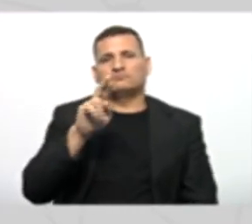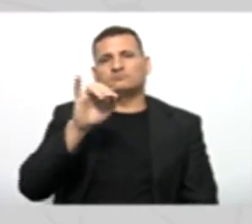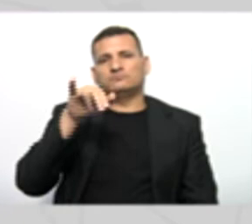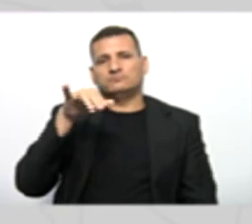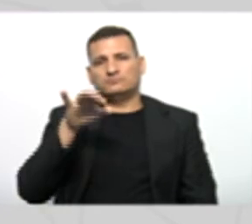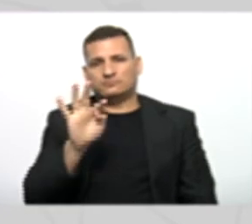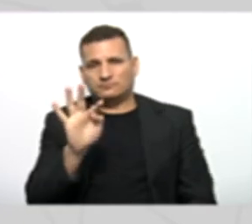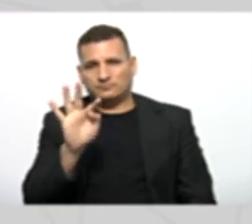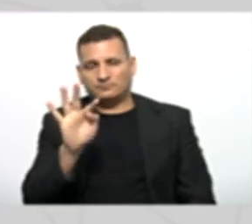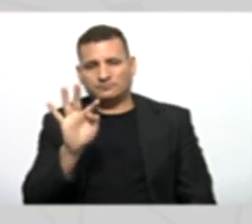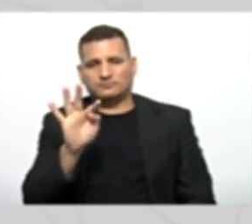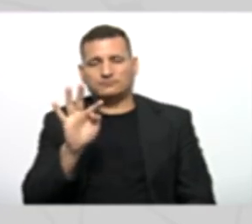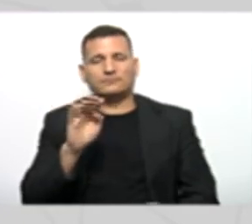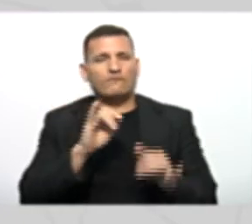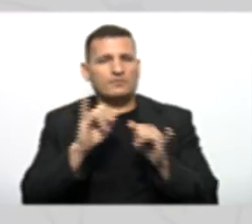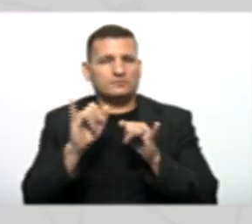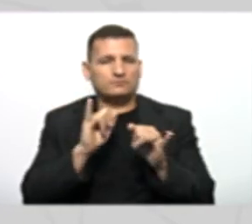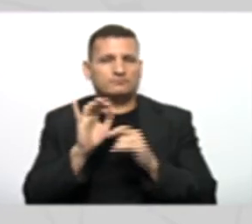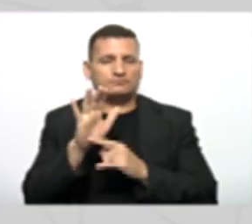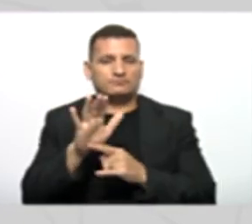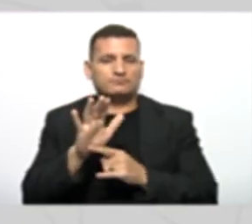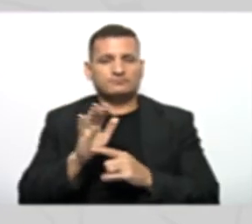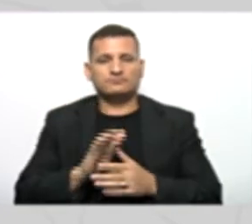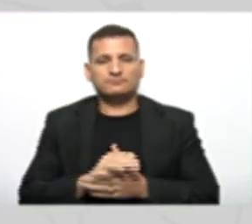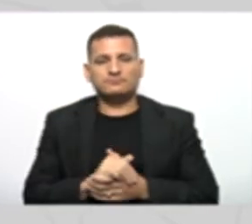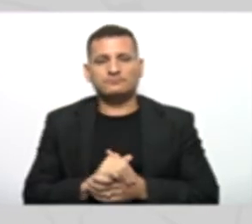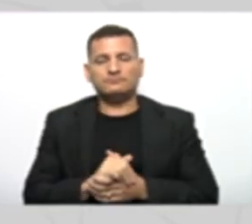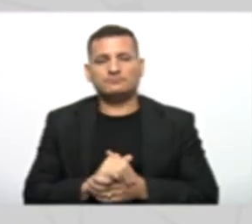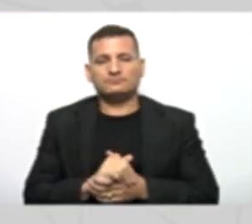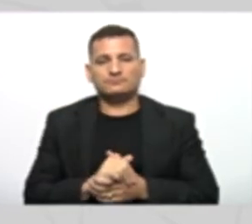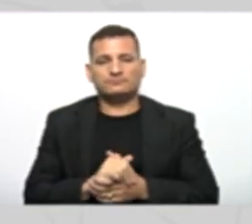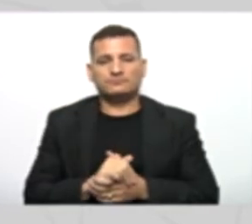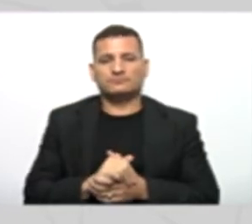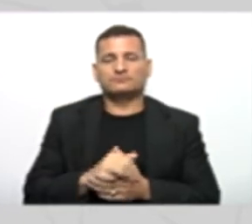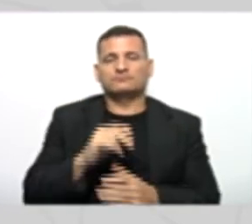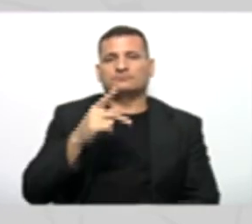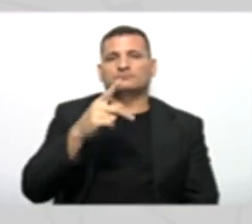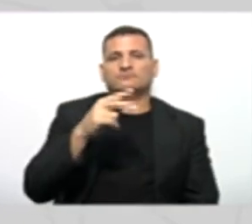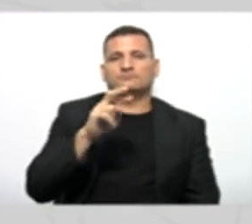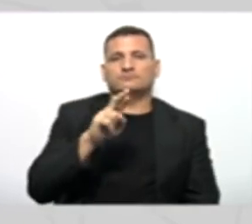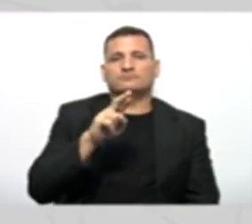informações Fossem exibidas Então ficaria bem curto Ficaria como? Print